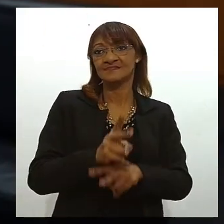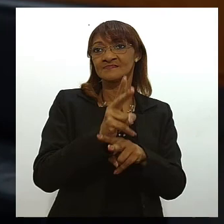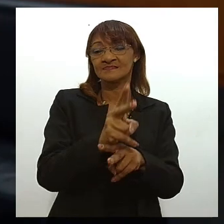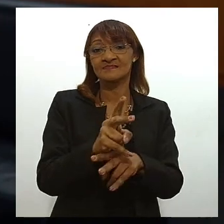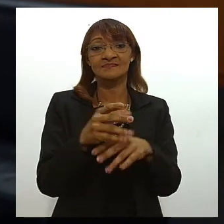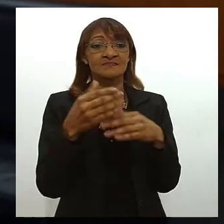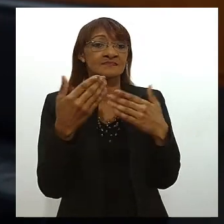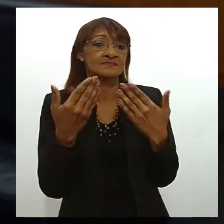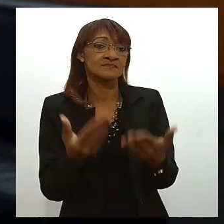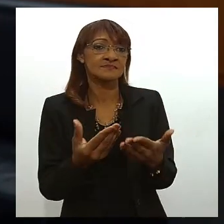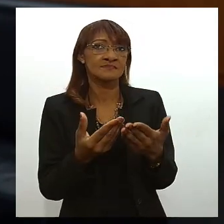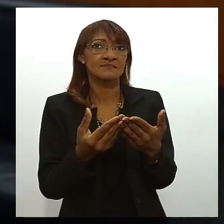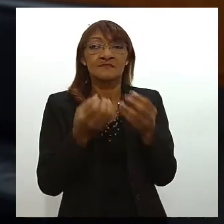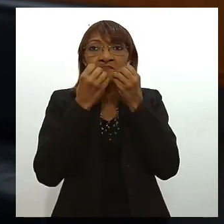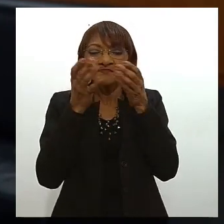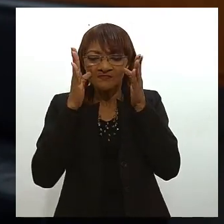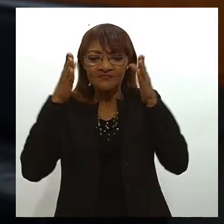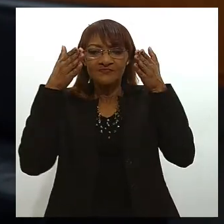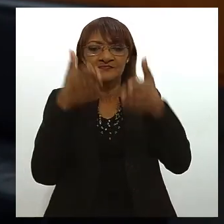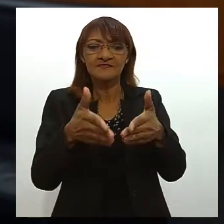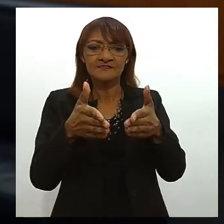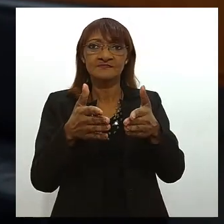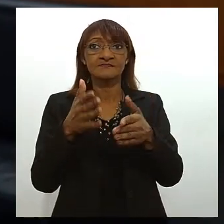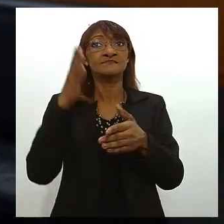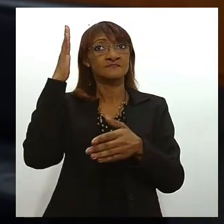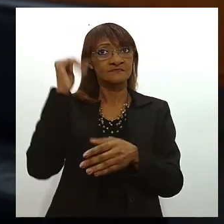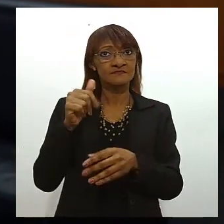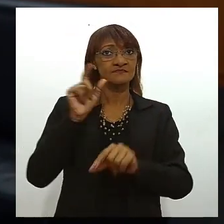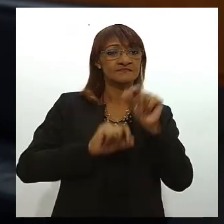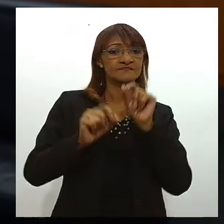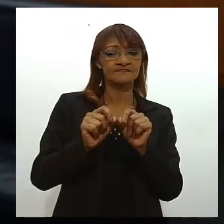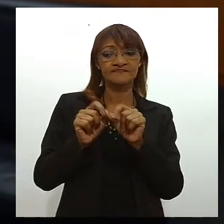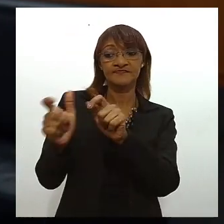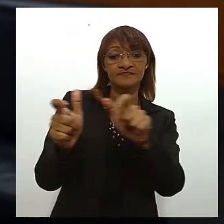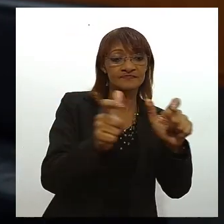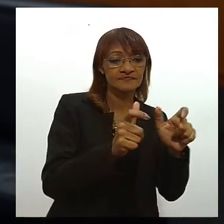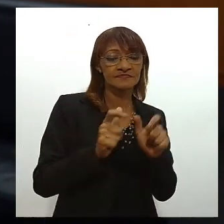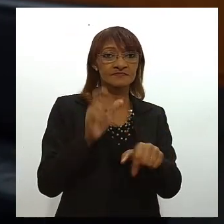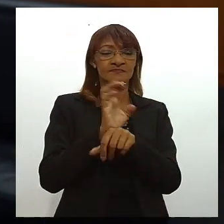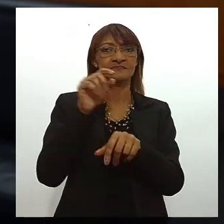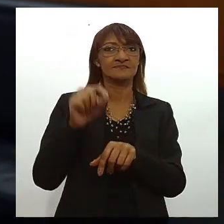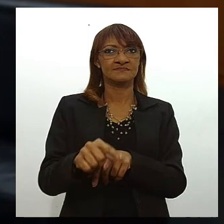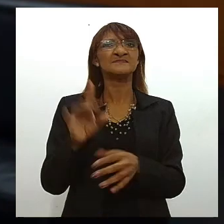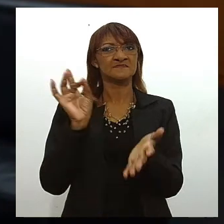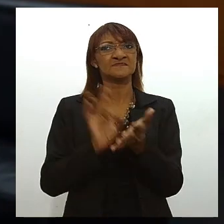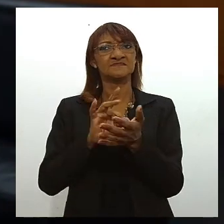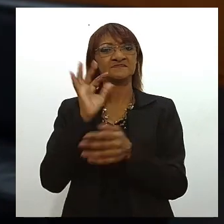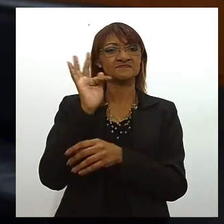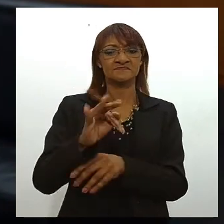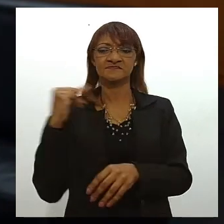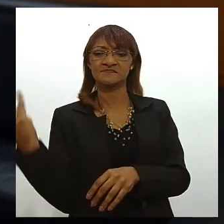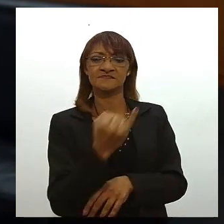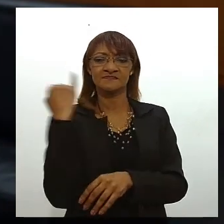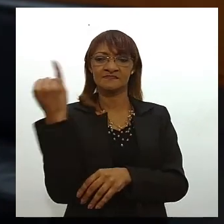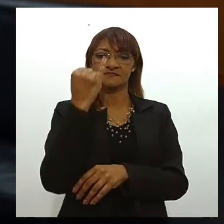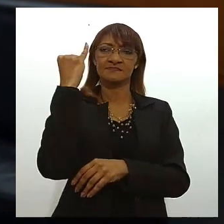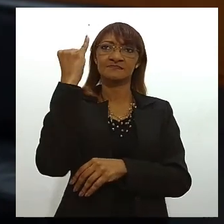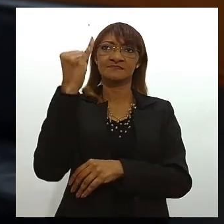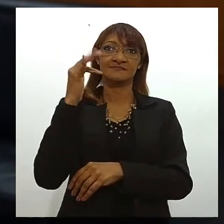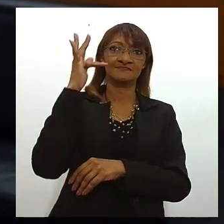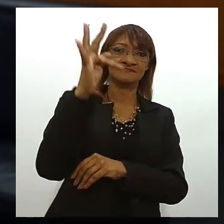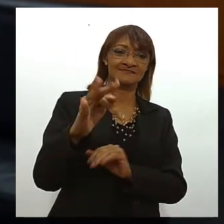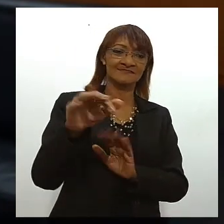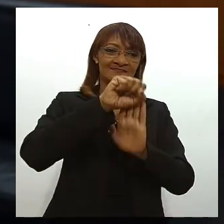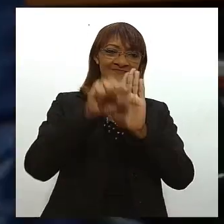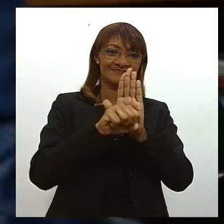direcionado bem direcionado focado sabendo explorar os potenciais do estado não tenho dúvida que vai ser fundamental para a próxima década do nosso